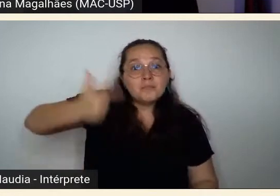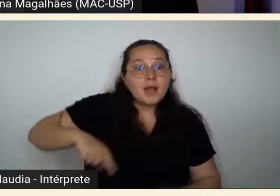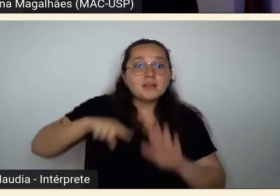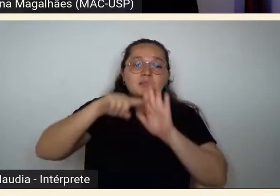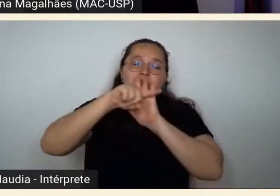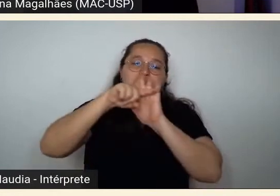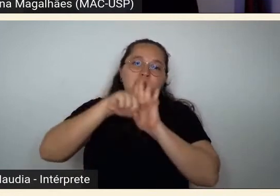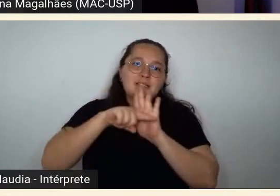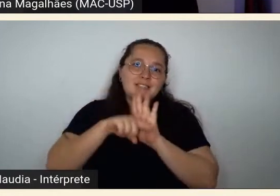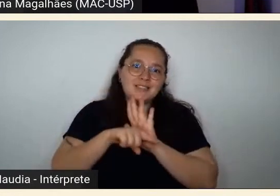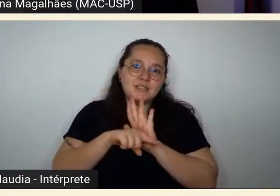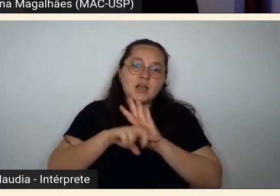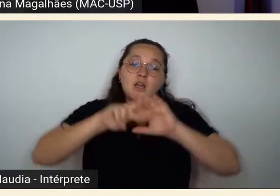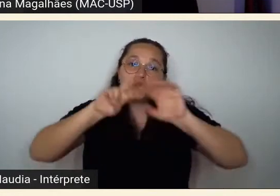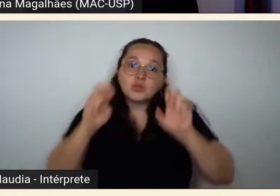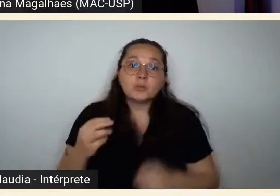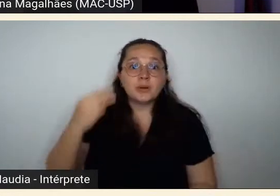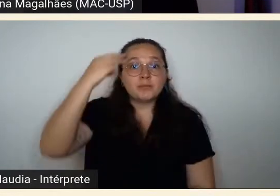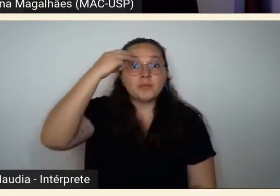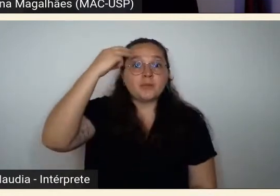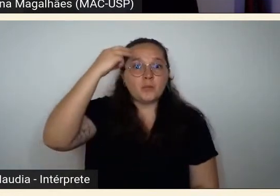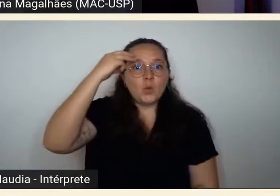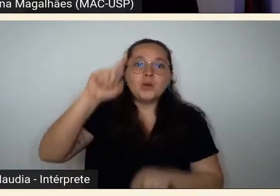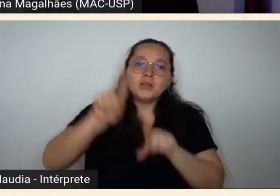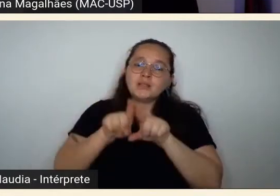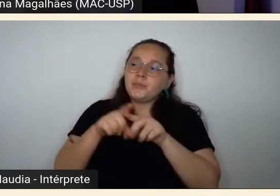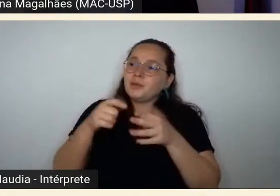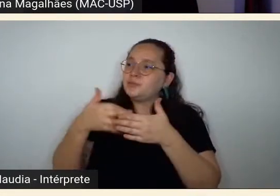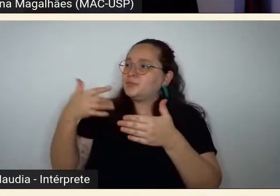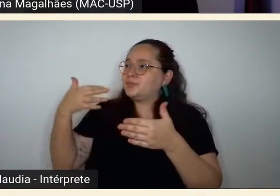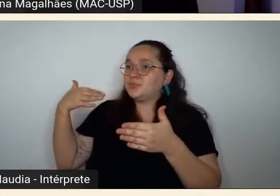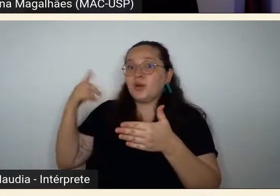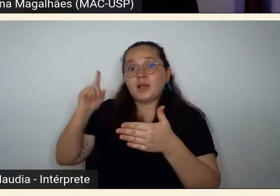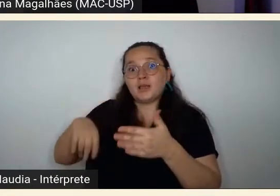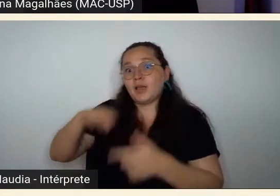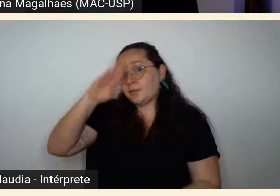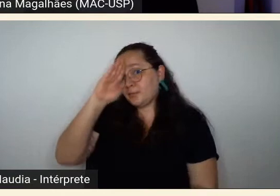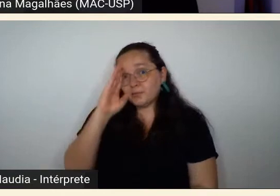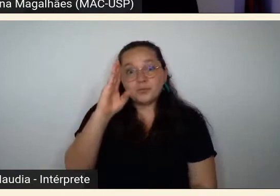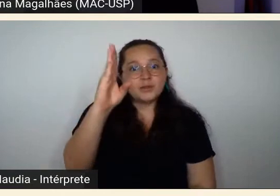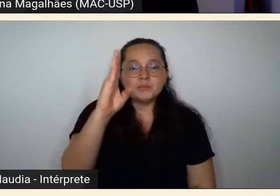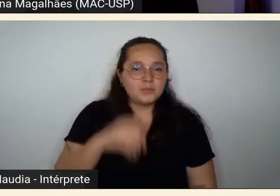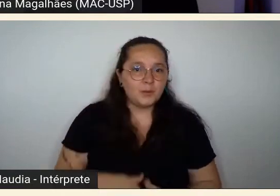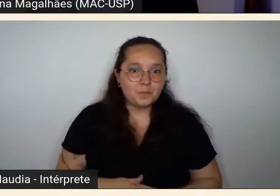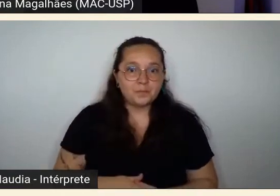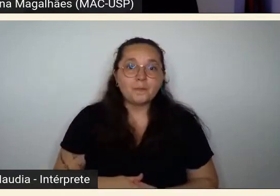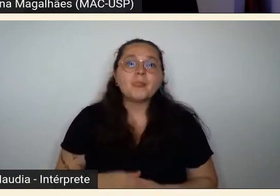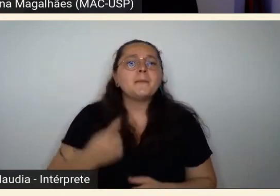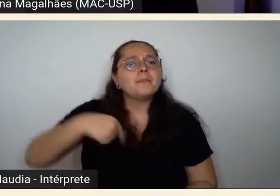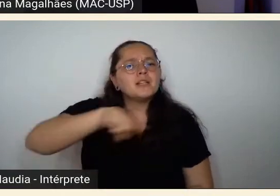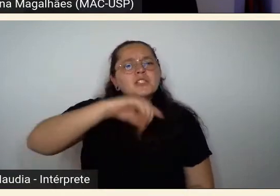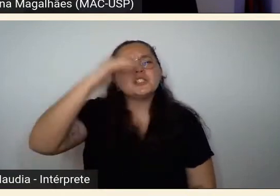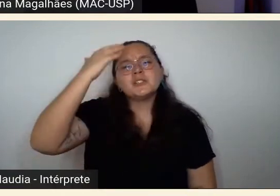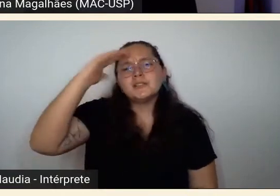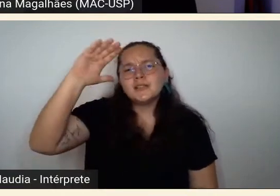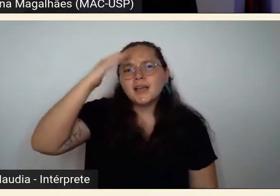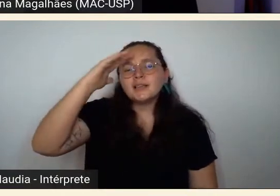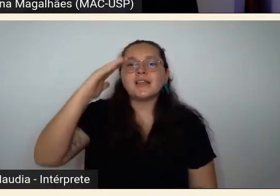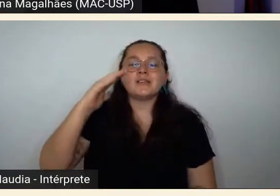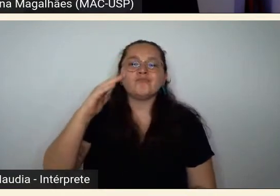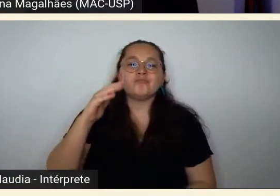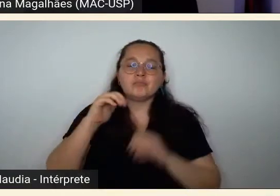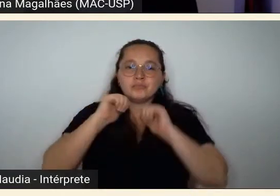mais importante hoje quanto tão importante é hoje interrogar o presente para o compreender melhor e para